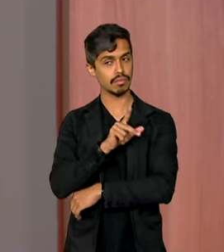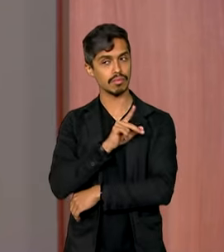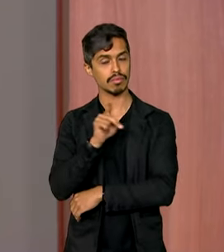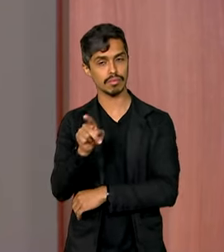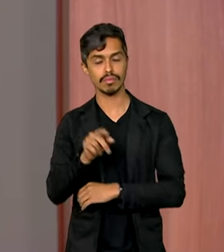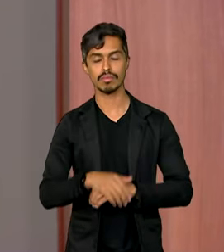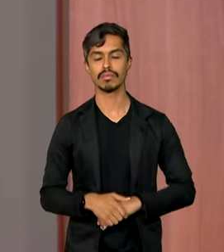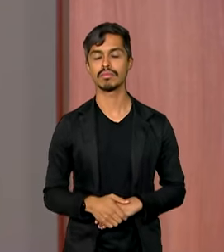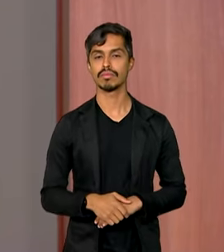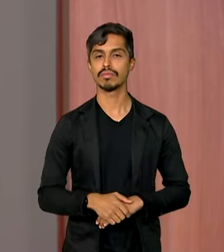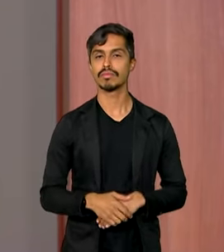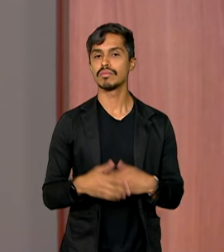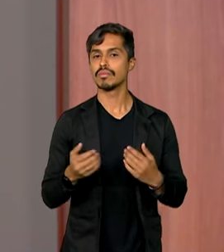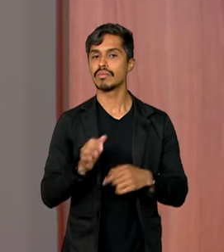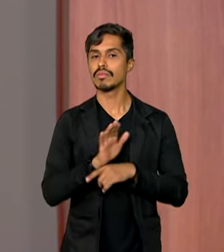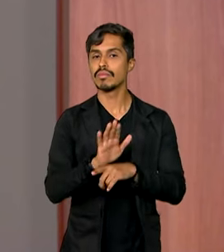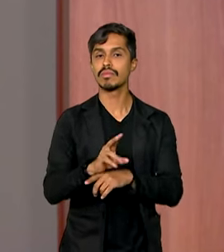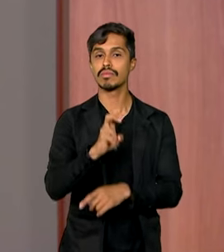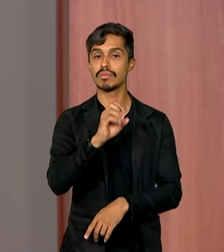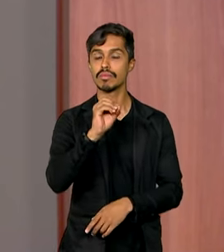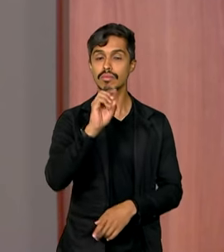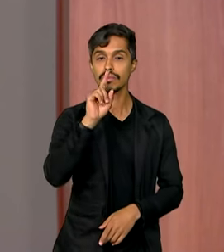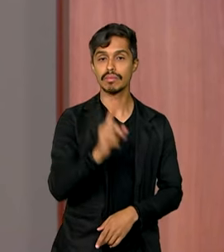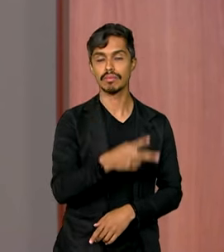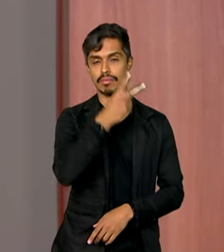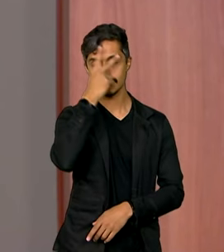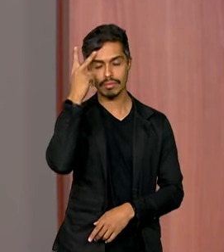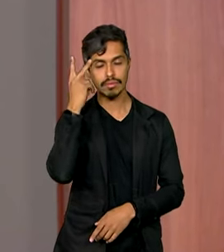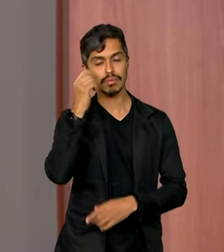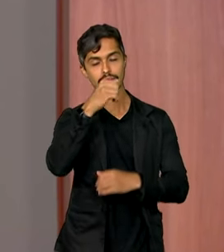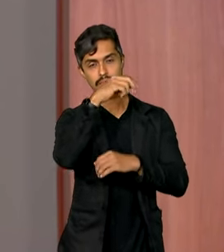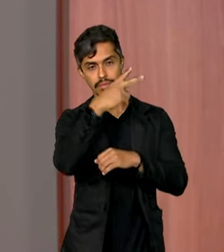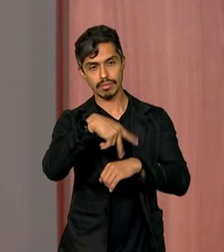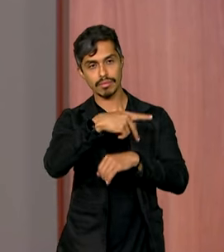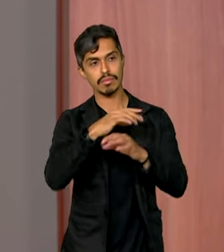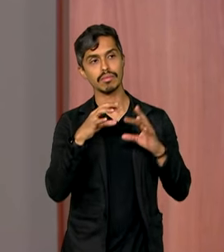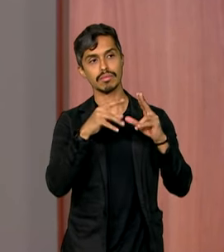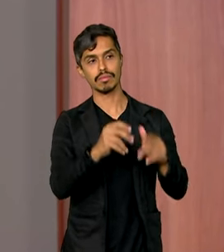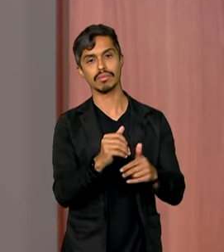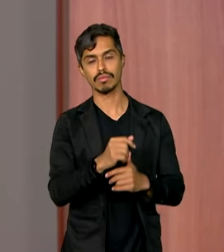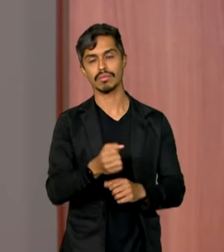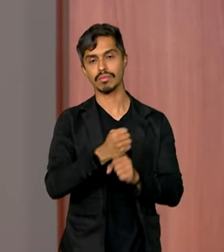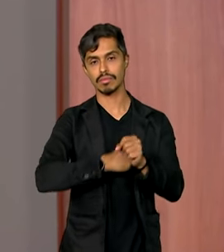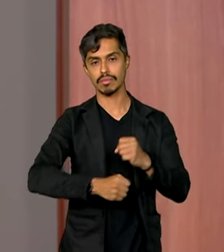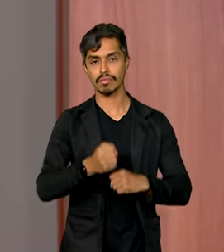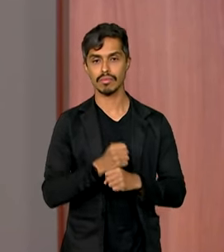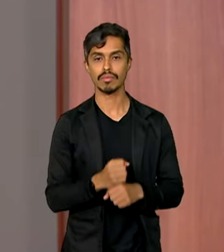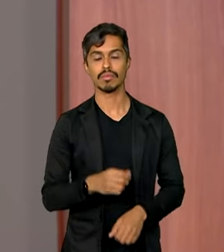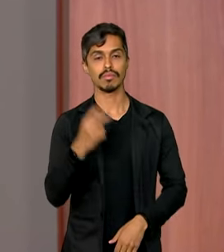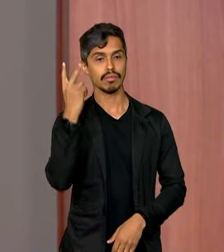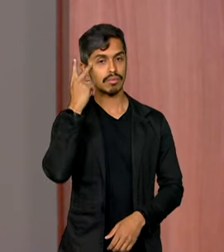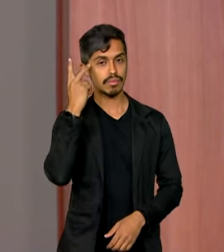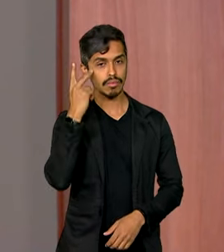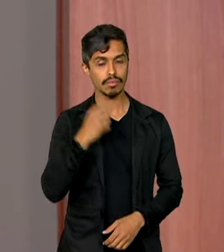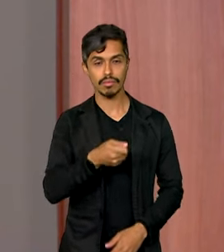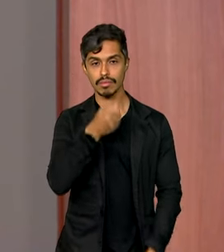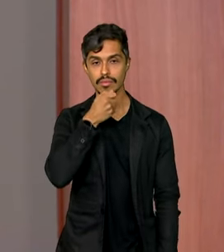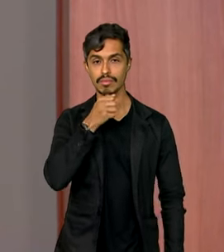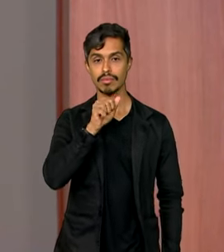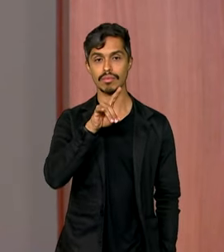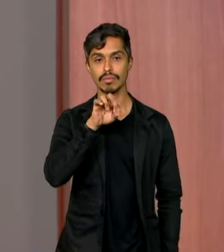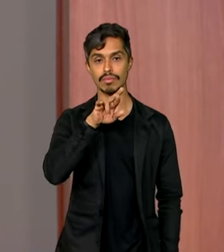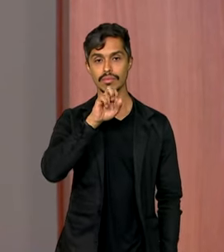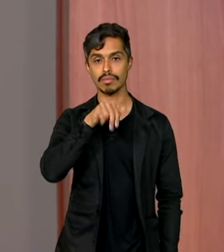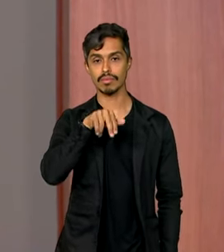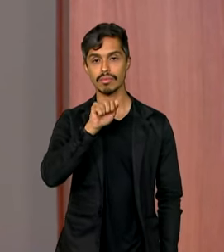educação, beneficiou mais de 50 mil pessoas em todo o país no ano passado. De São Paulo, a repórter Adriana